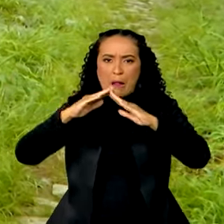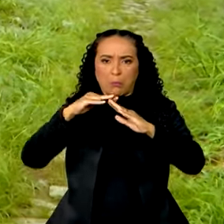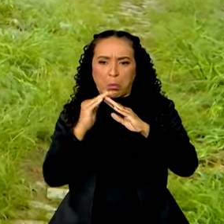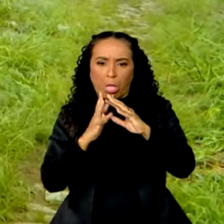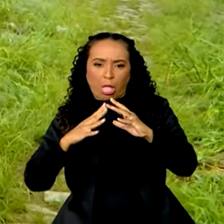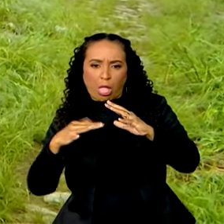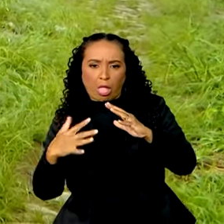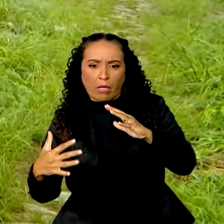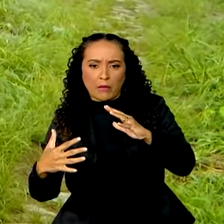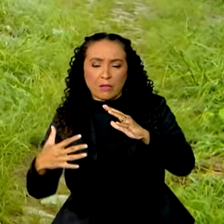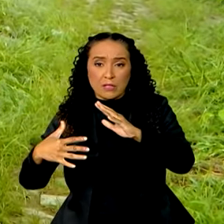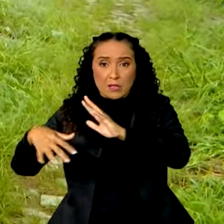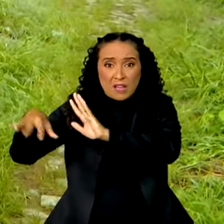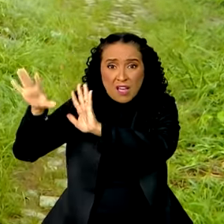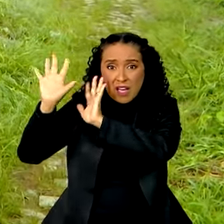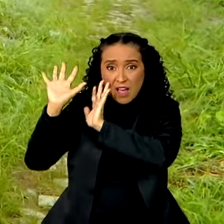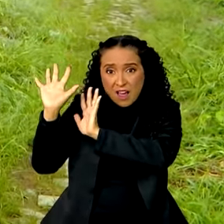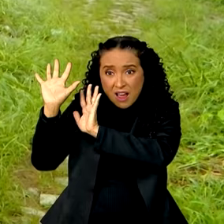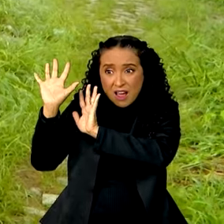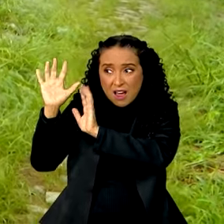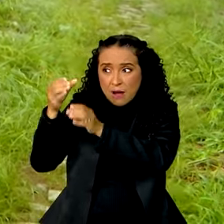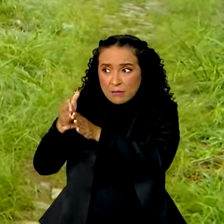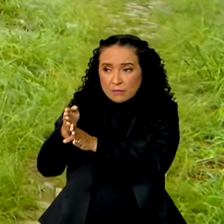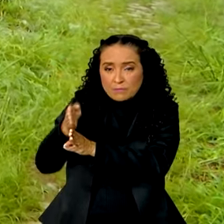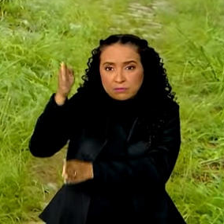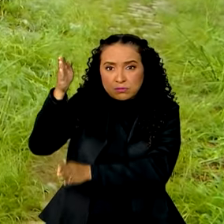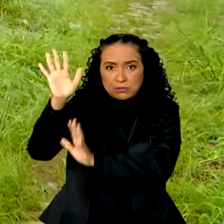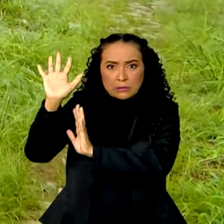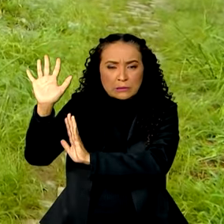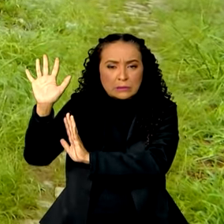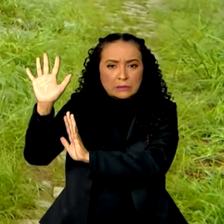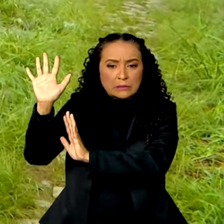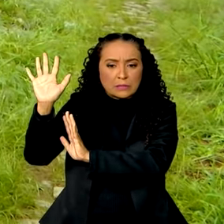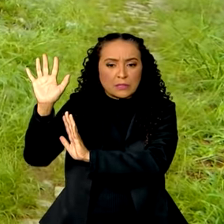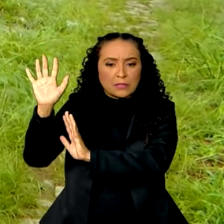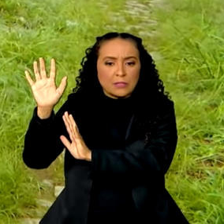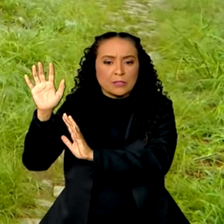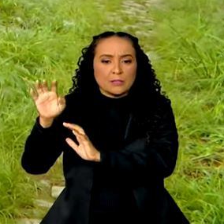e eu segurei assim uma pilastra assim, sabe, fiquei segurando.